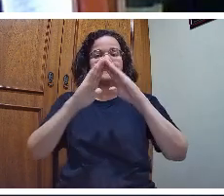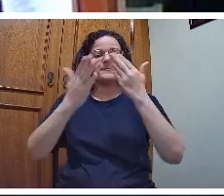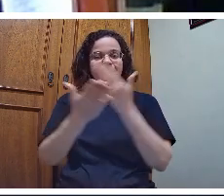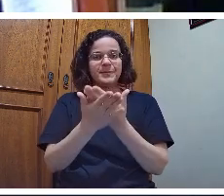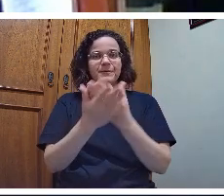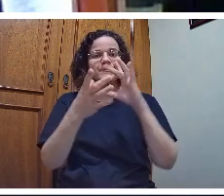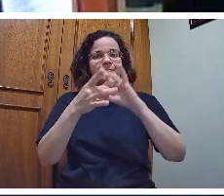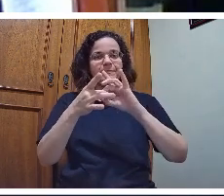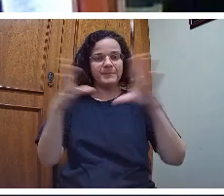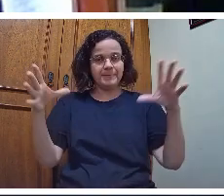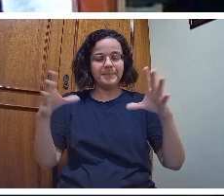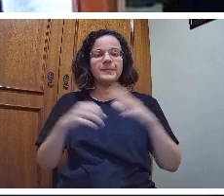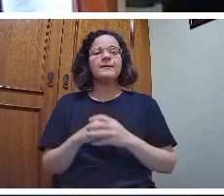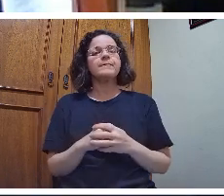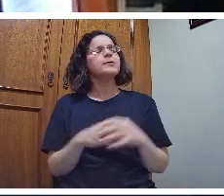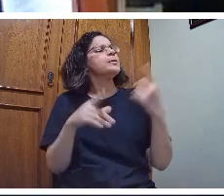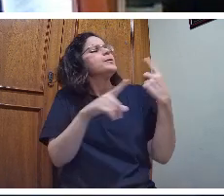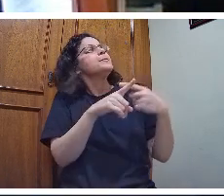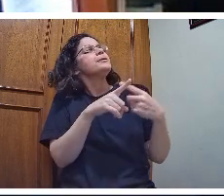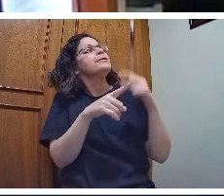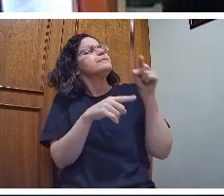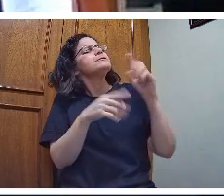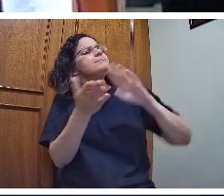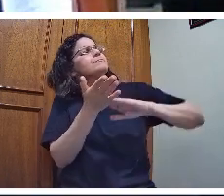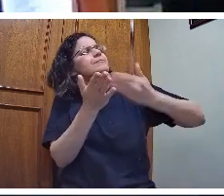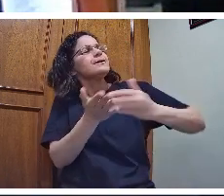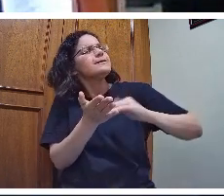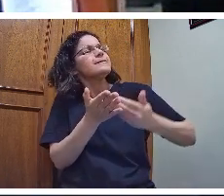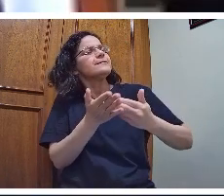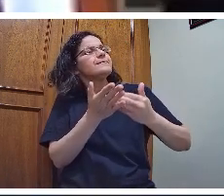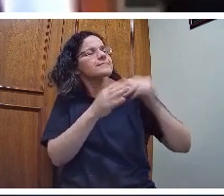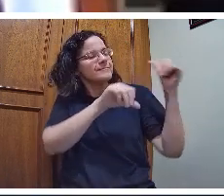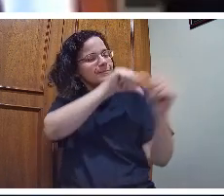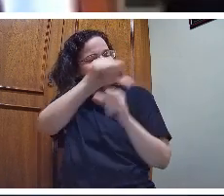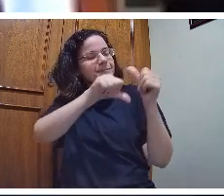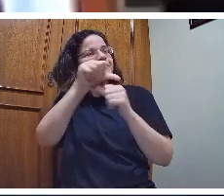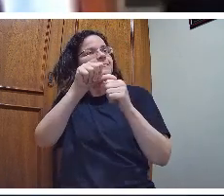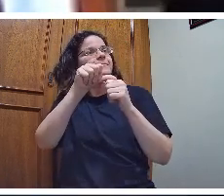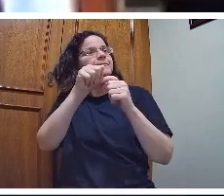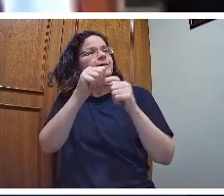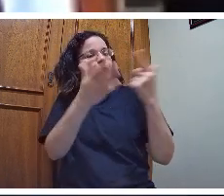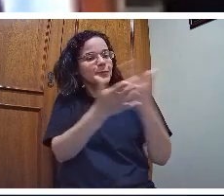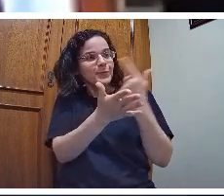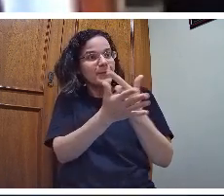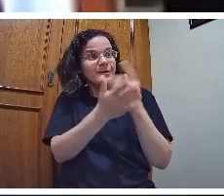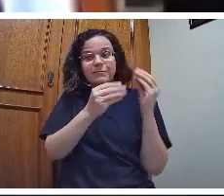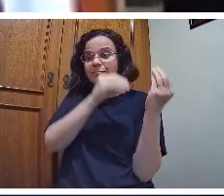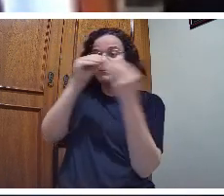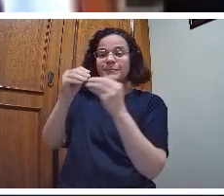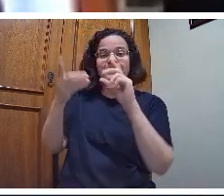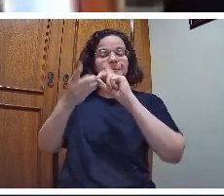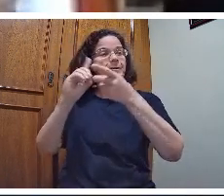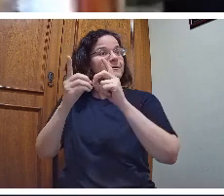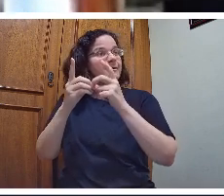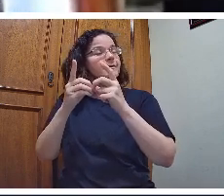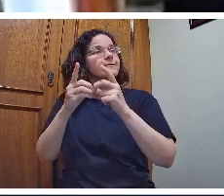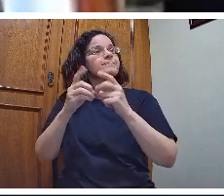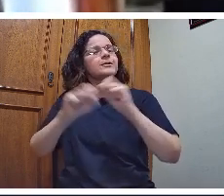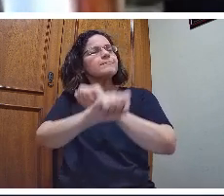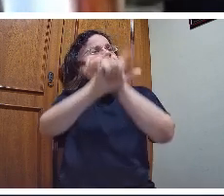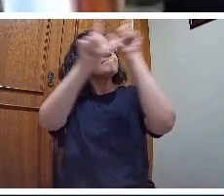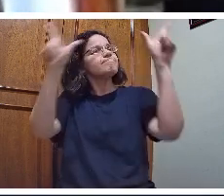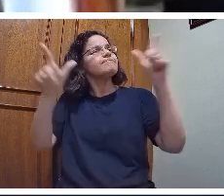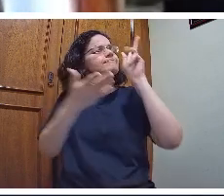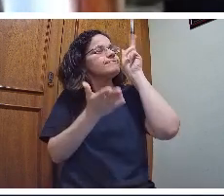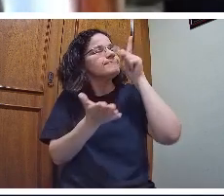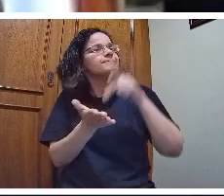e disse a ele, por você não transforma essa obra numa didática para que sirva de modo mais